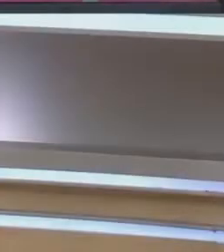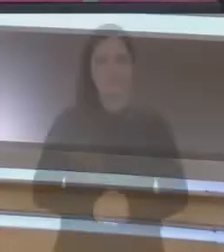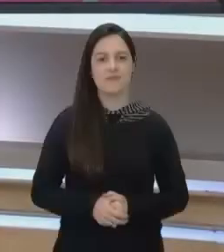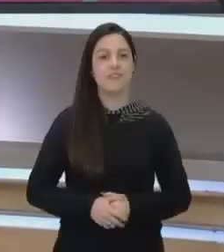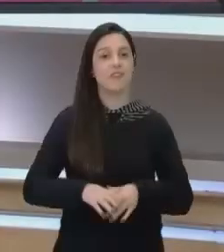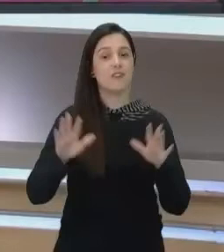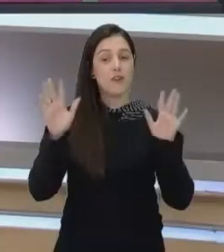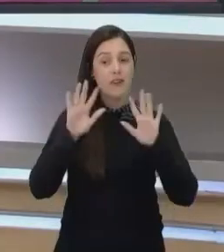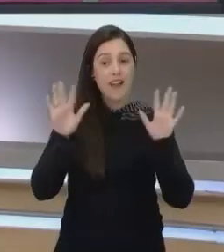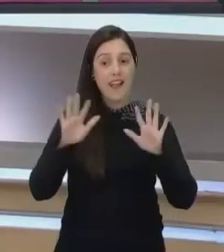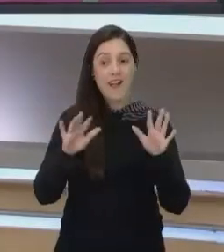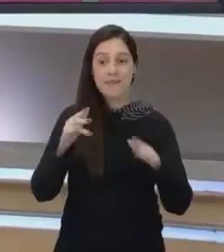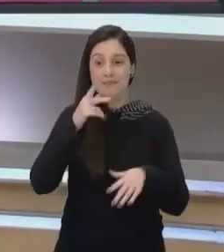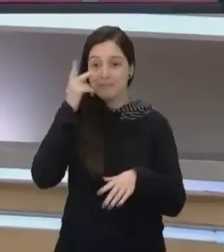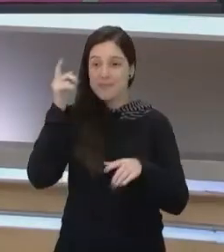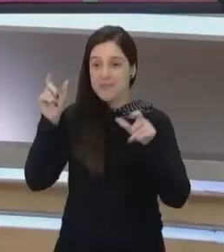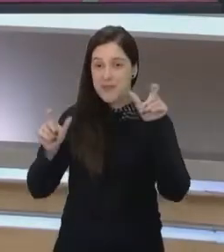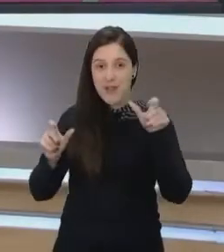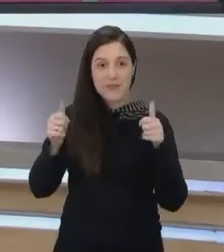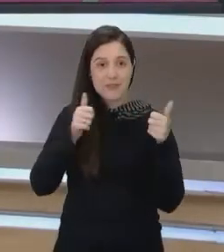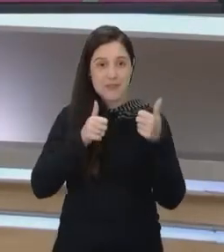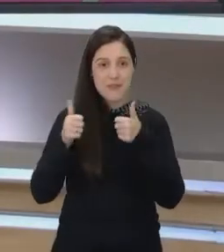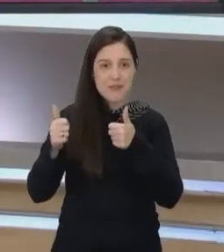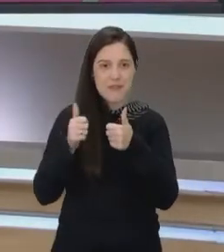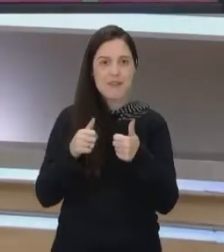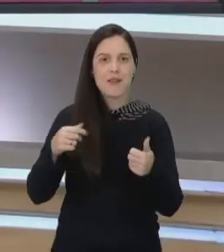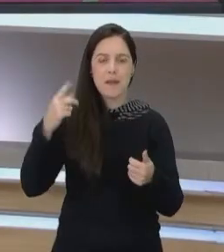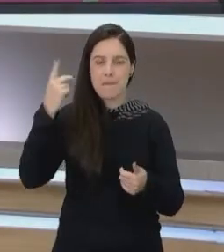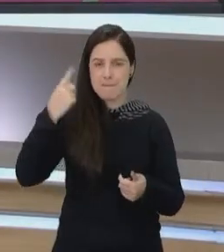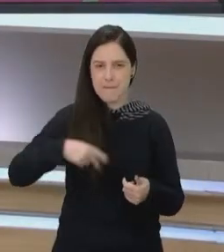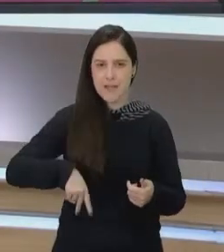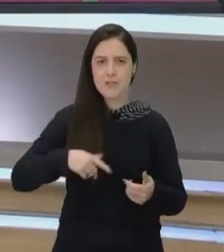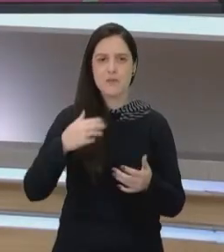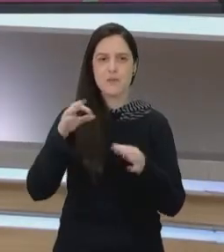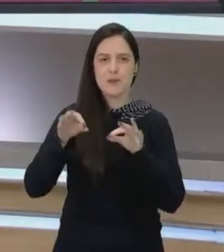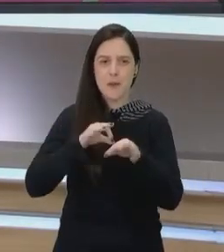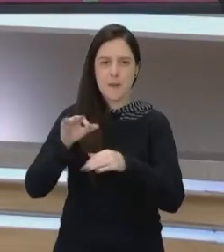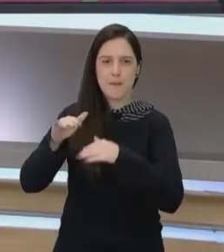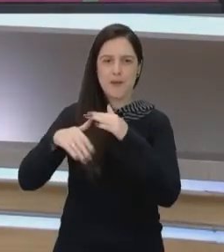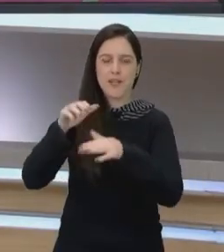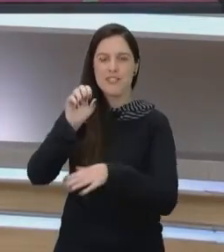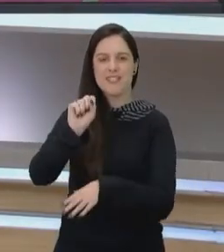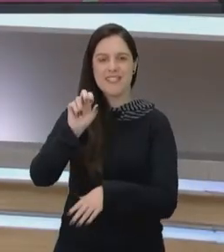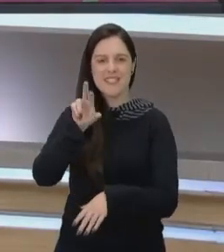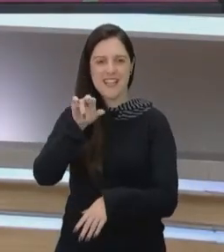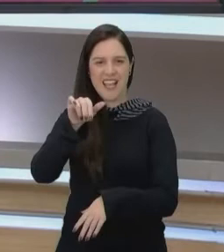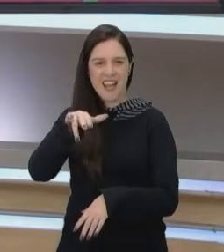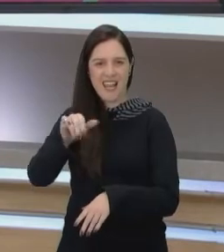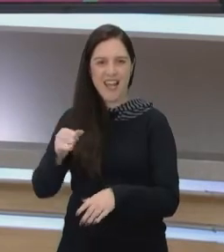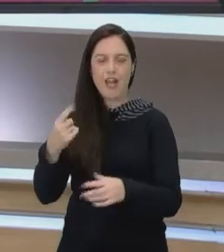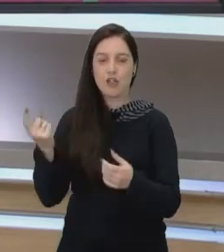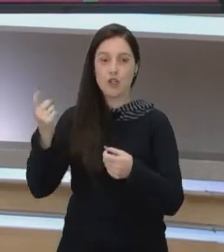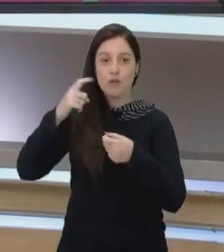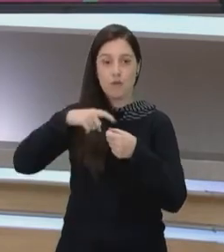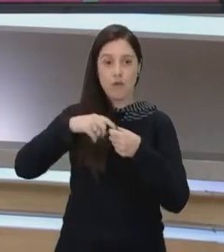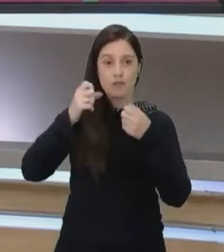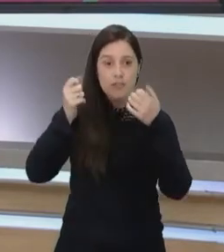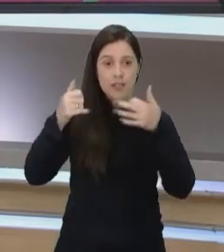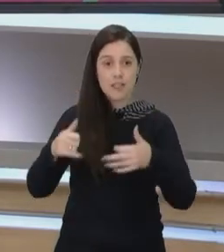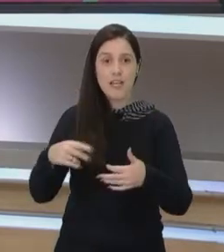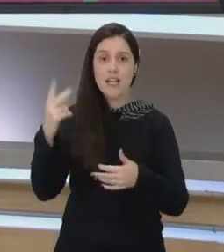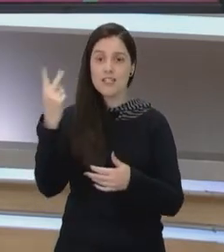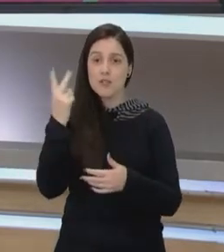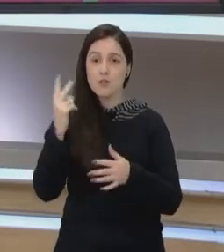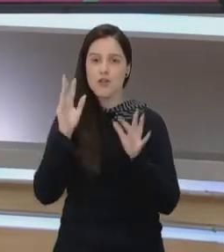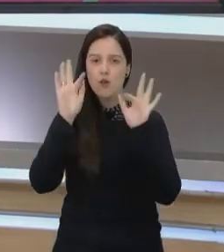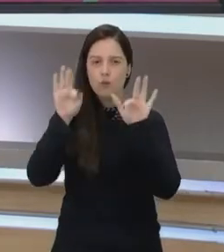Olá pessoal, tudo bem? Sou Bruna Latroff, gestora de projetos das Serenas e estou de volta para conduzir a segunda e